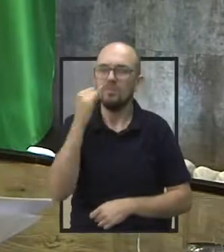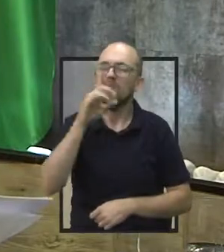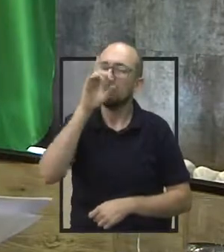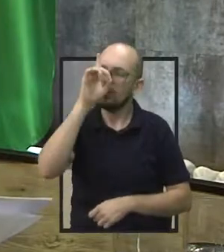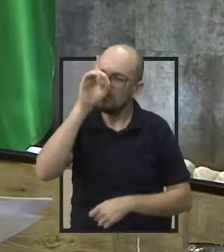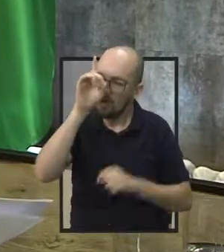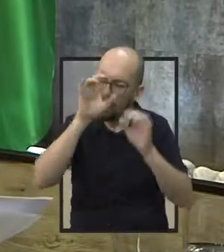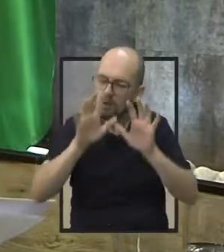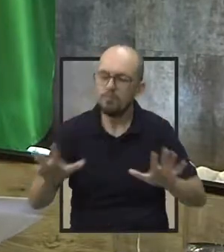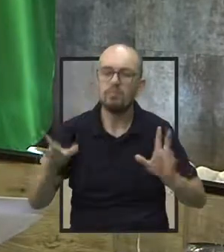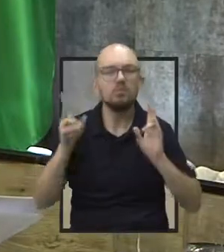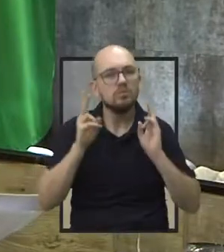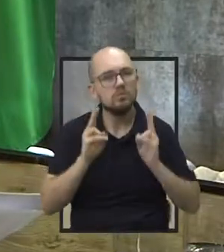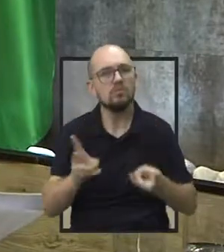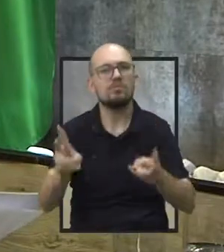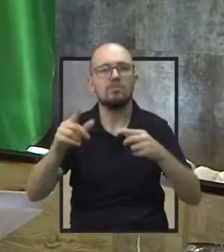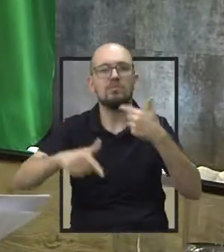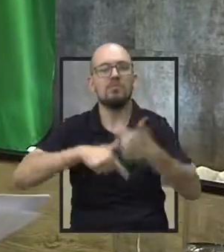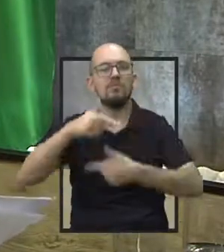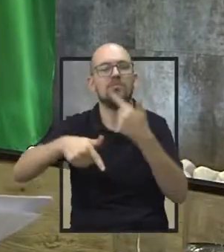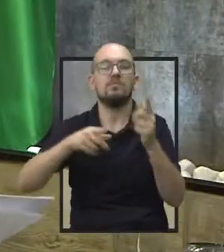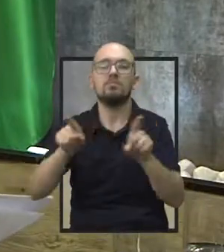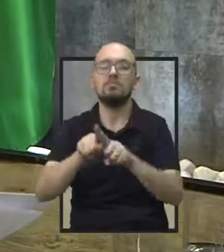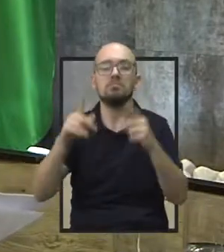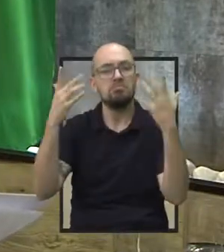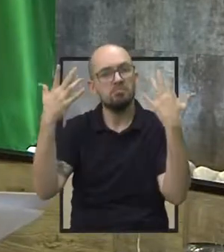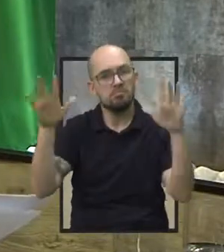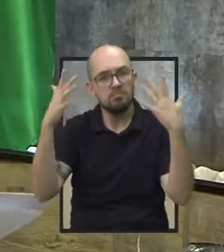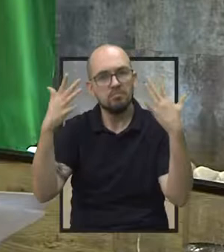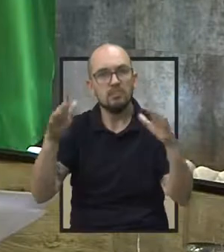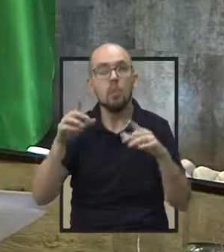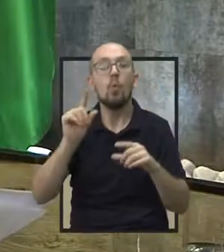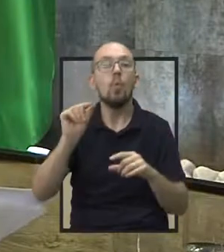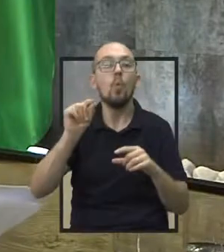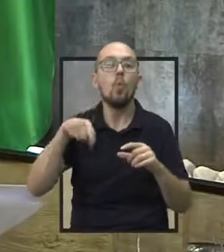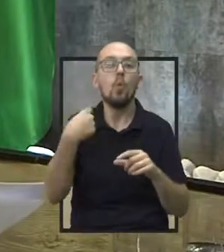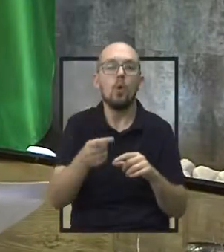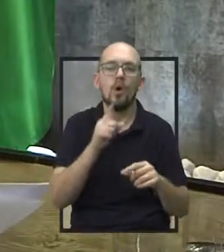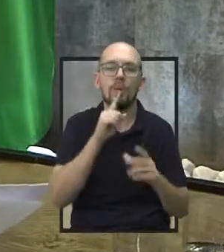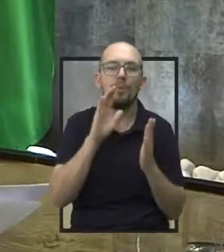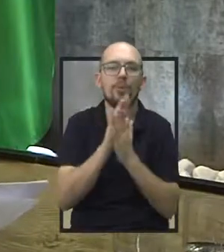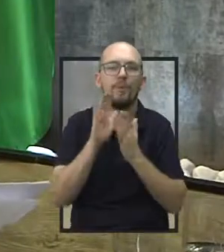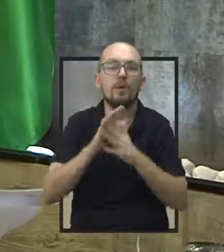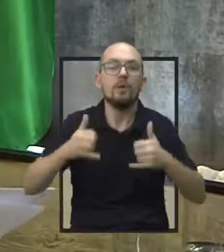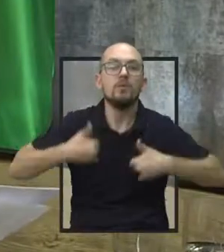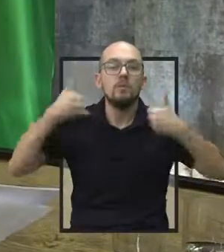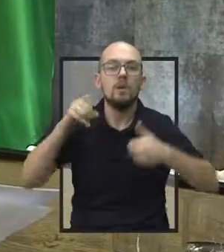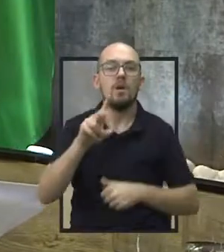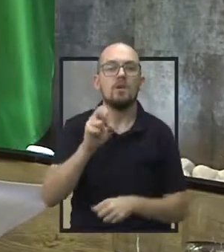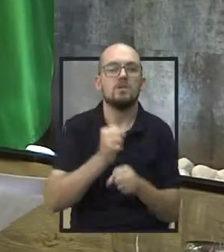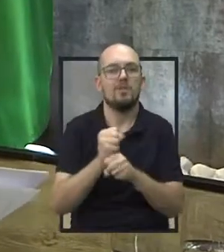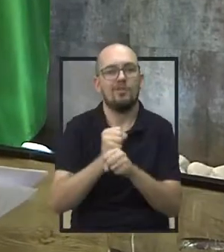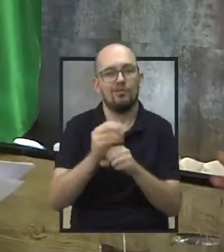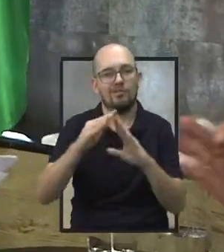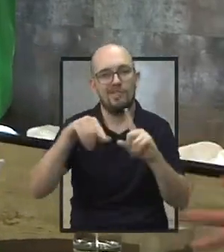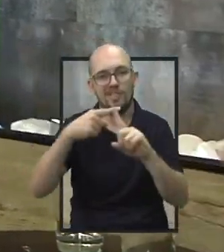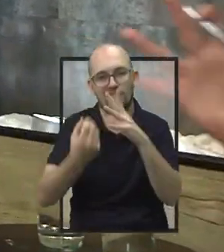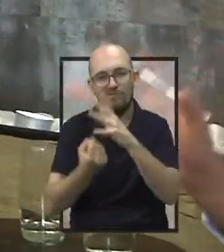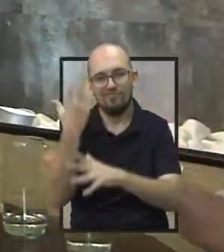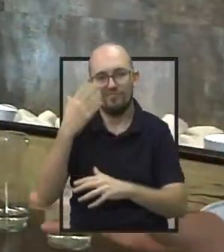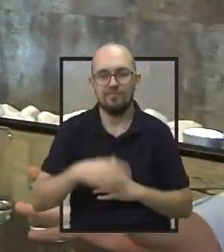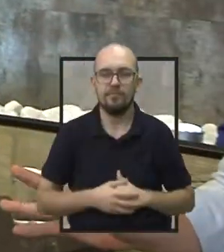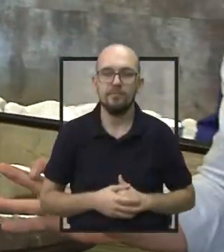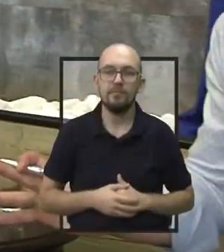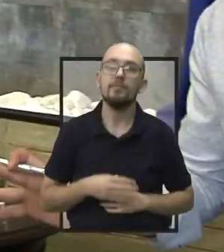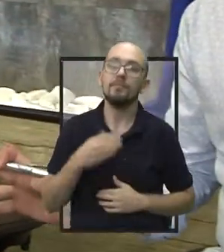Deus abençoe a eles, que eles continuem a trabalhando e parabenizando pelos 15 anos da Igreja Ventos do Avivamento. Para a gente